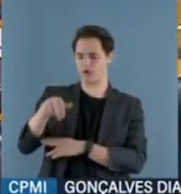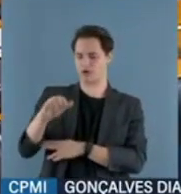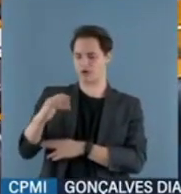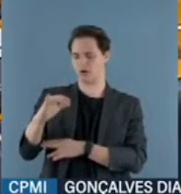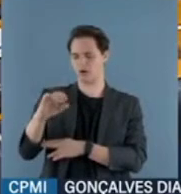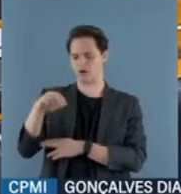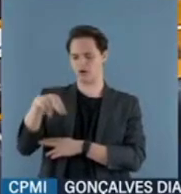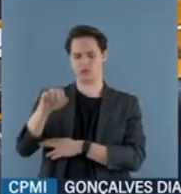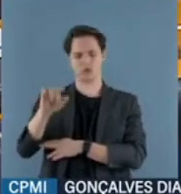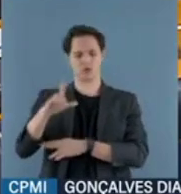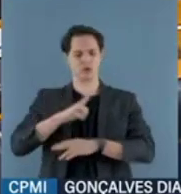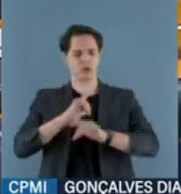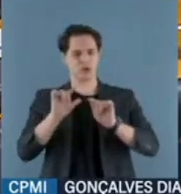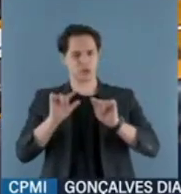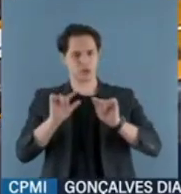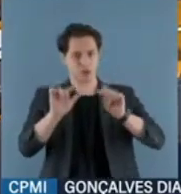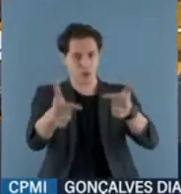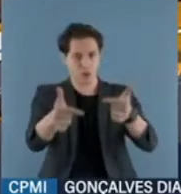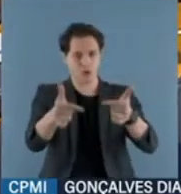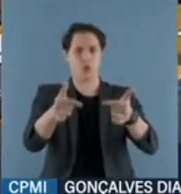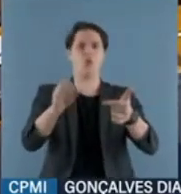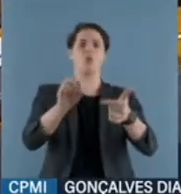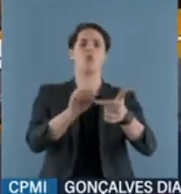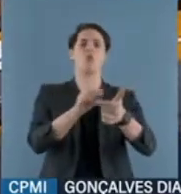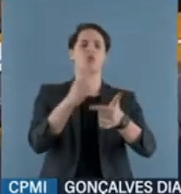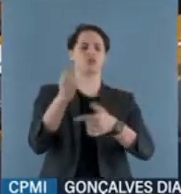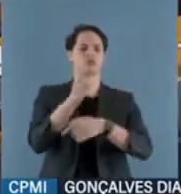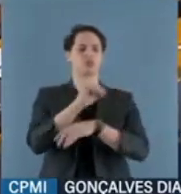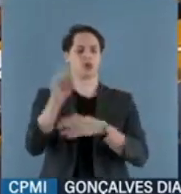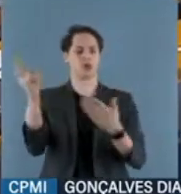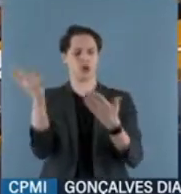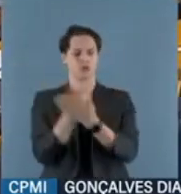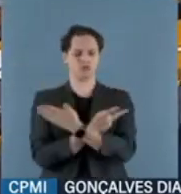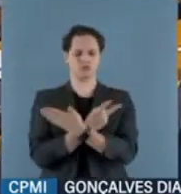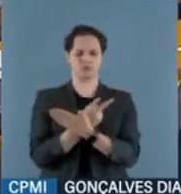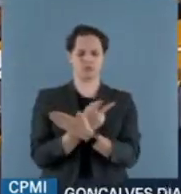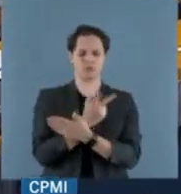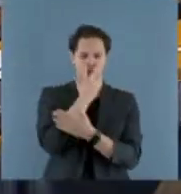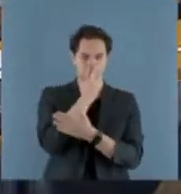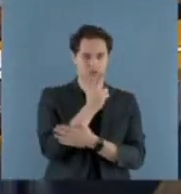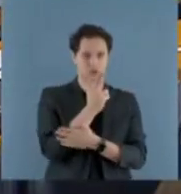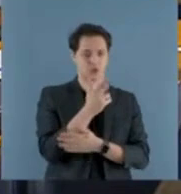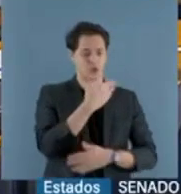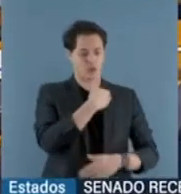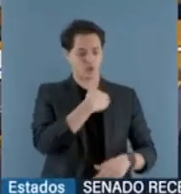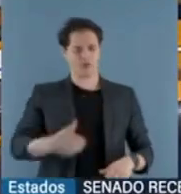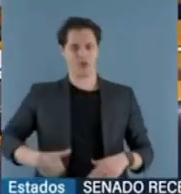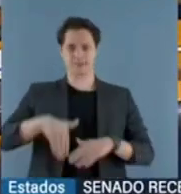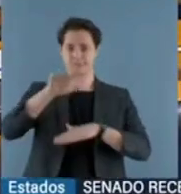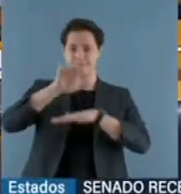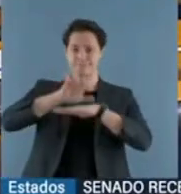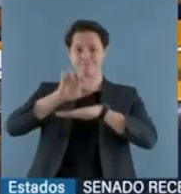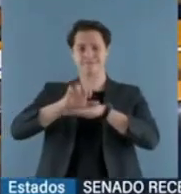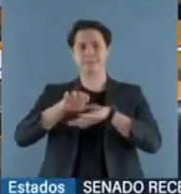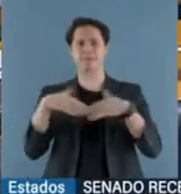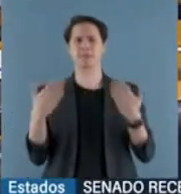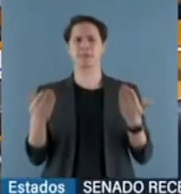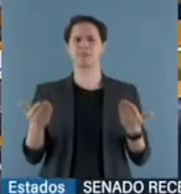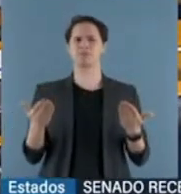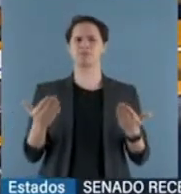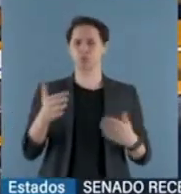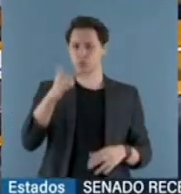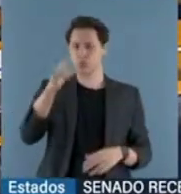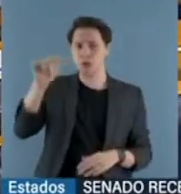intervenção, ou quando houver uma anuência dos governos estaduais. Sem essa anuência,